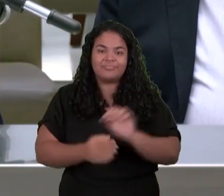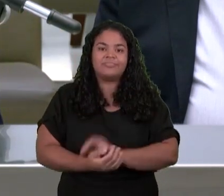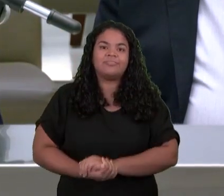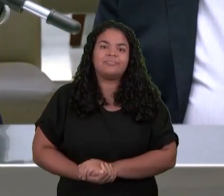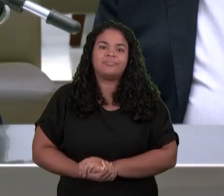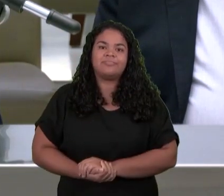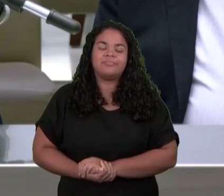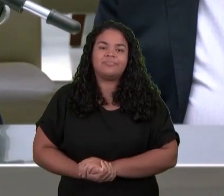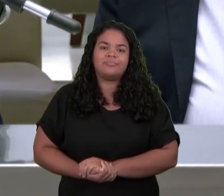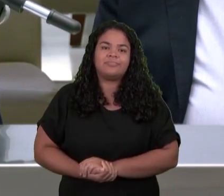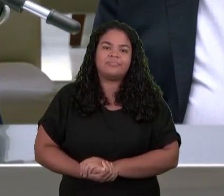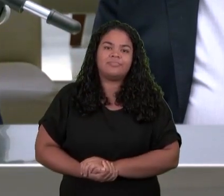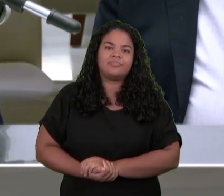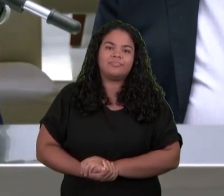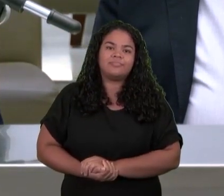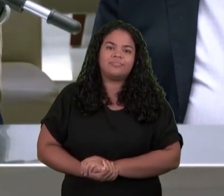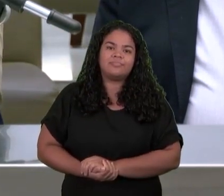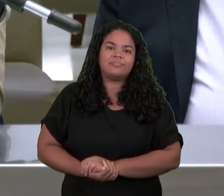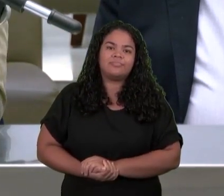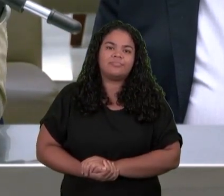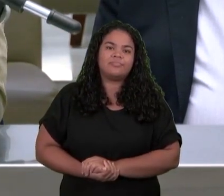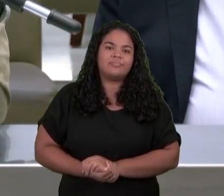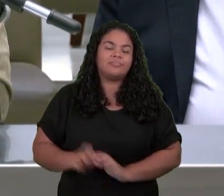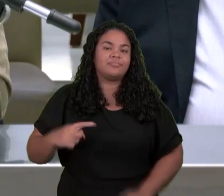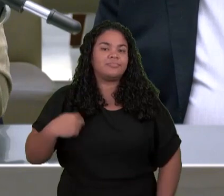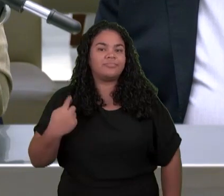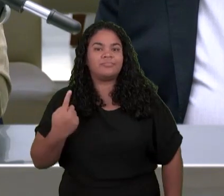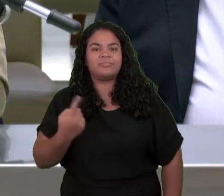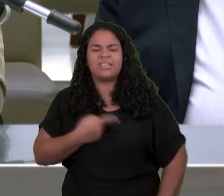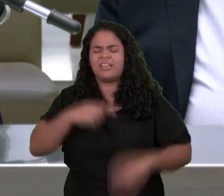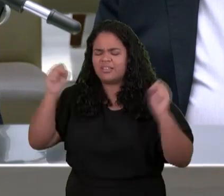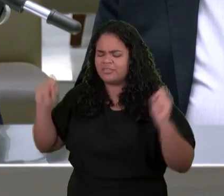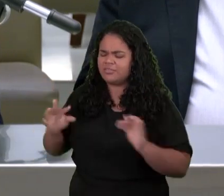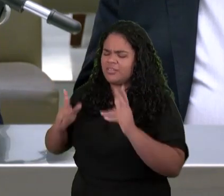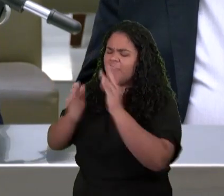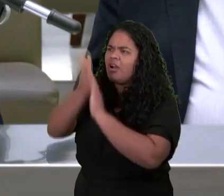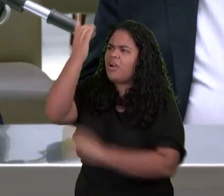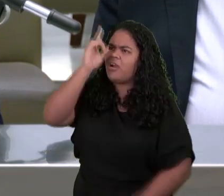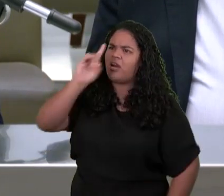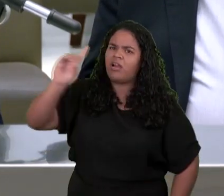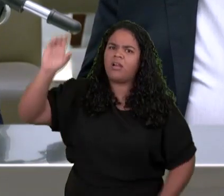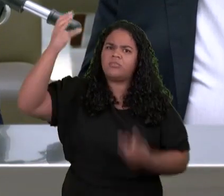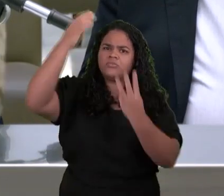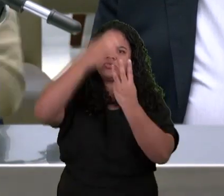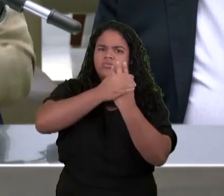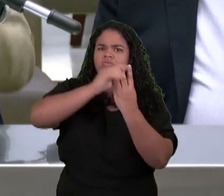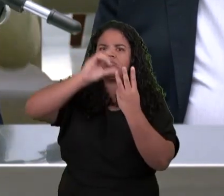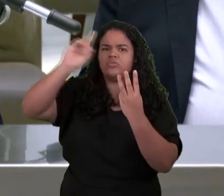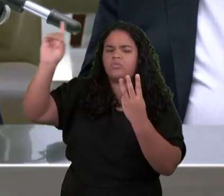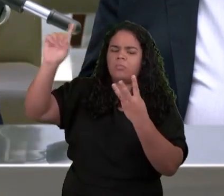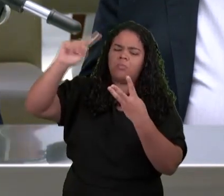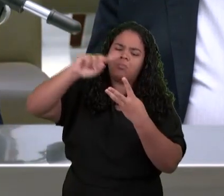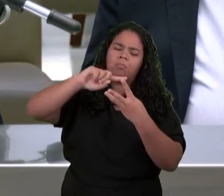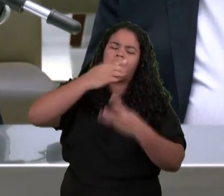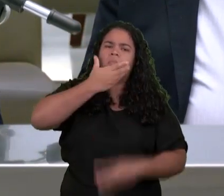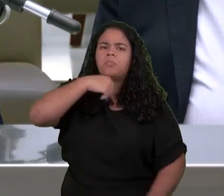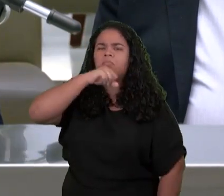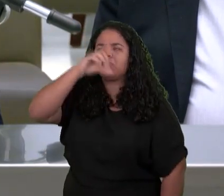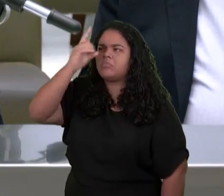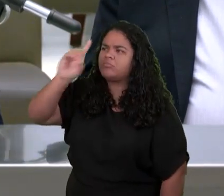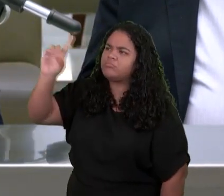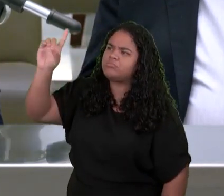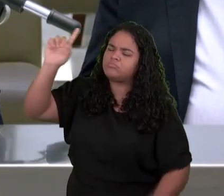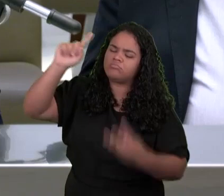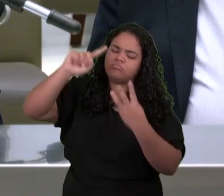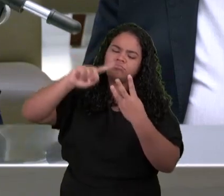Nós dizemos Adoramos Um Deus Em trindade Trindade Em unidade Sem confundir As pessoas